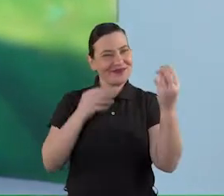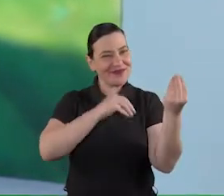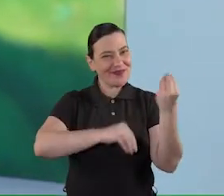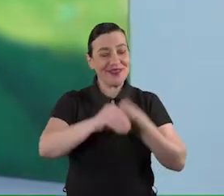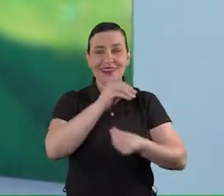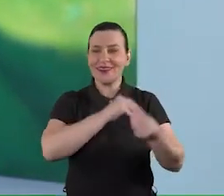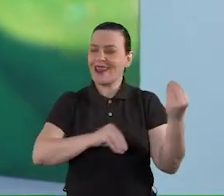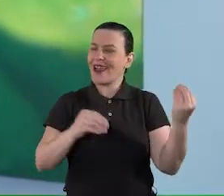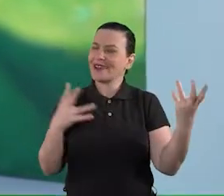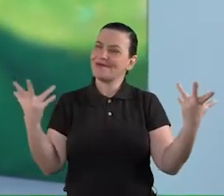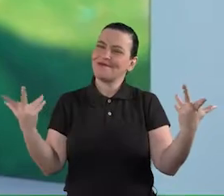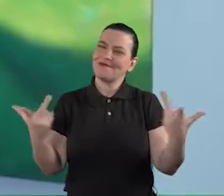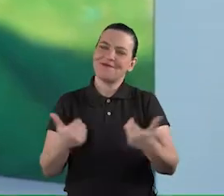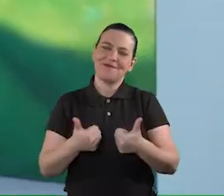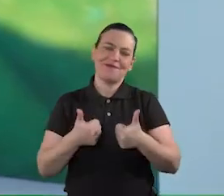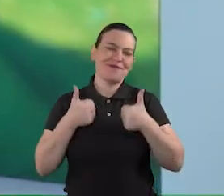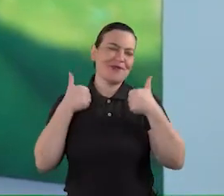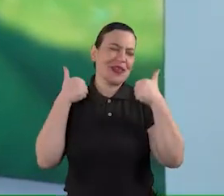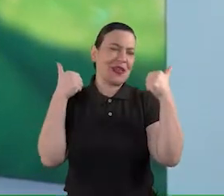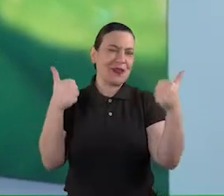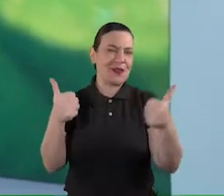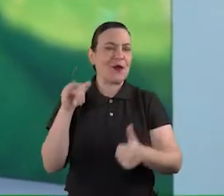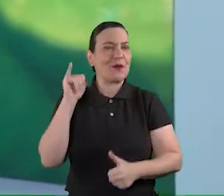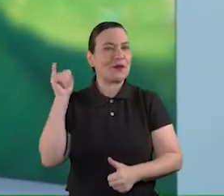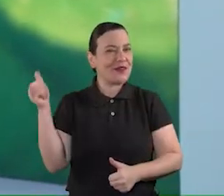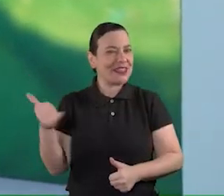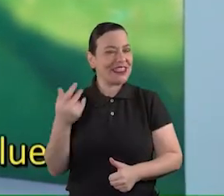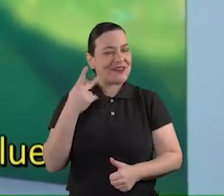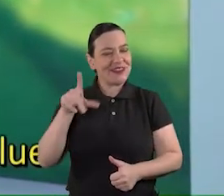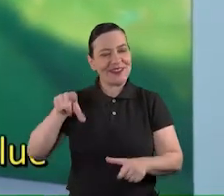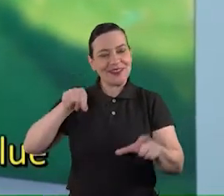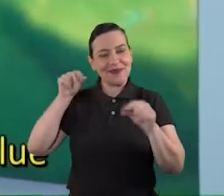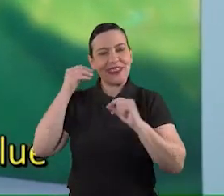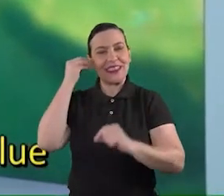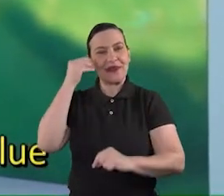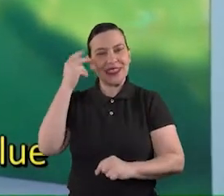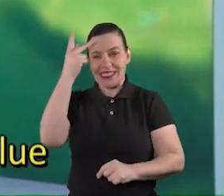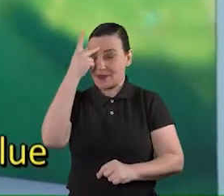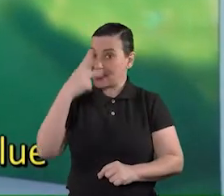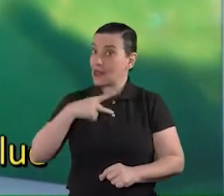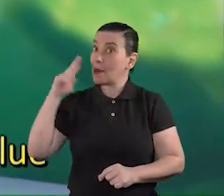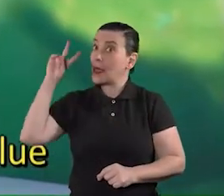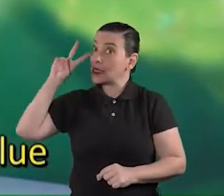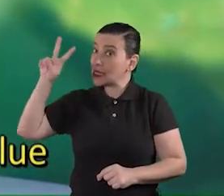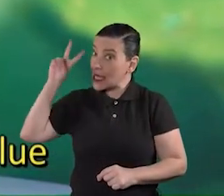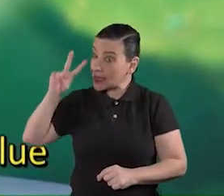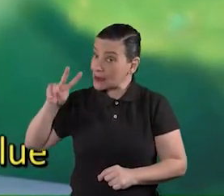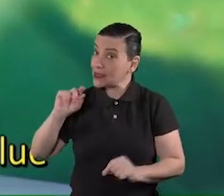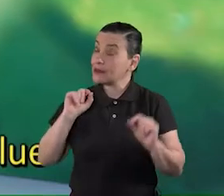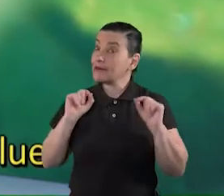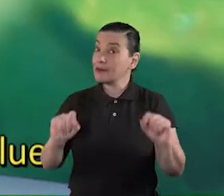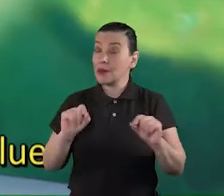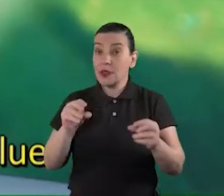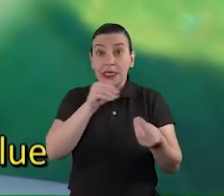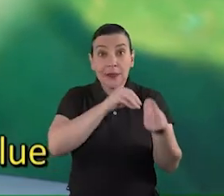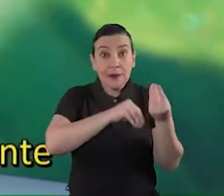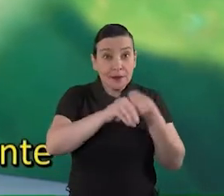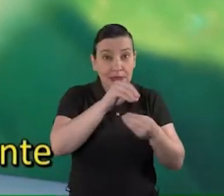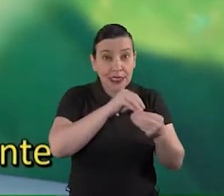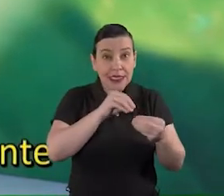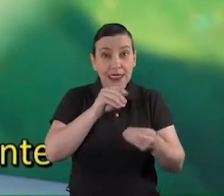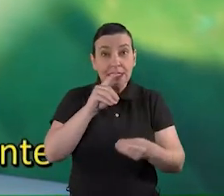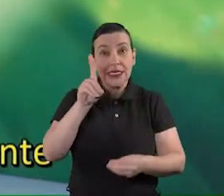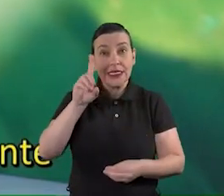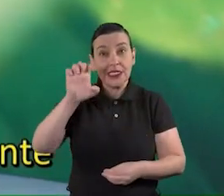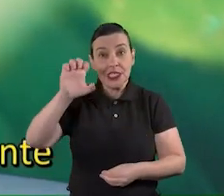que essa é uma ótima forma de aproveitar suas preferências e experiências pessoais mas lembre-se de que no mix deep blue